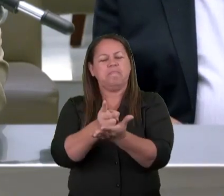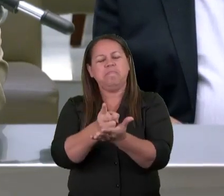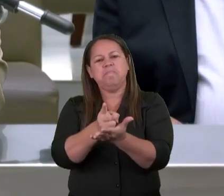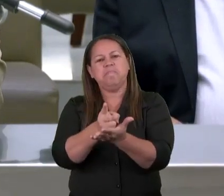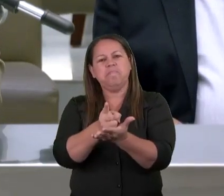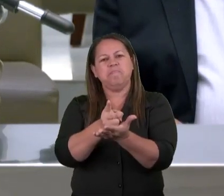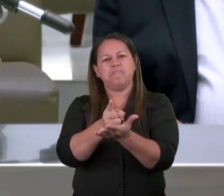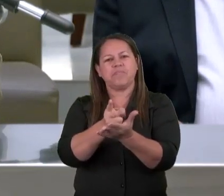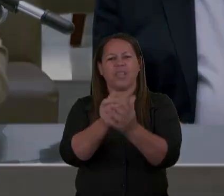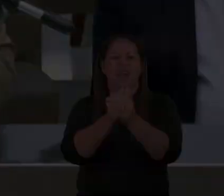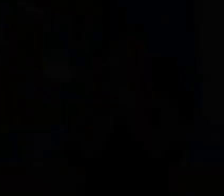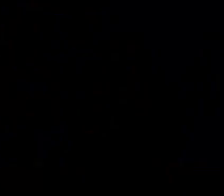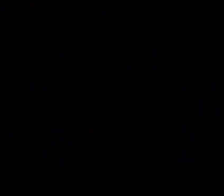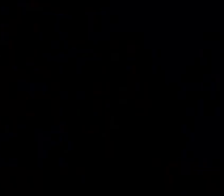Amém Amém Amém